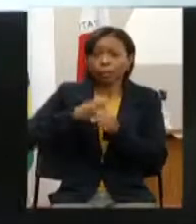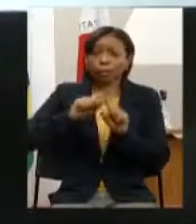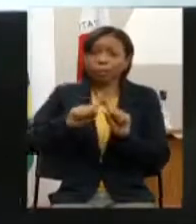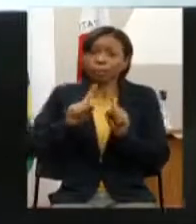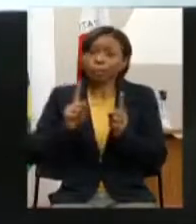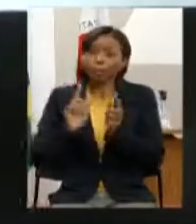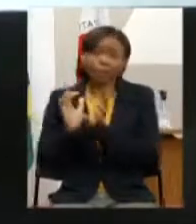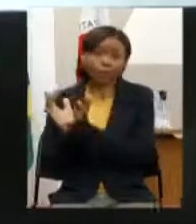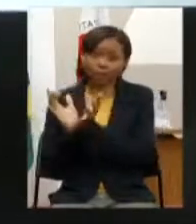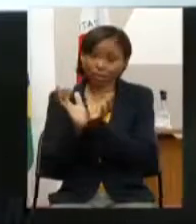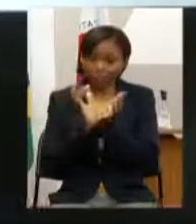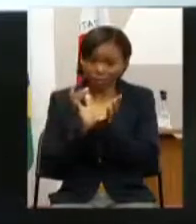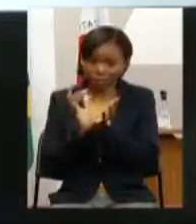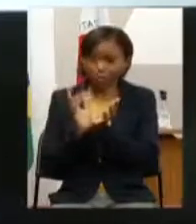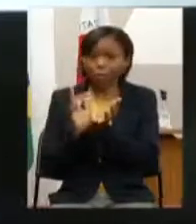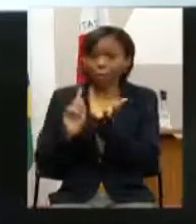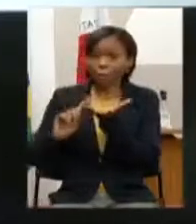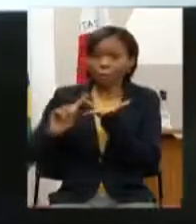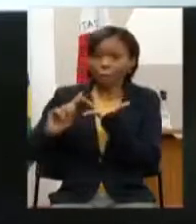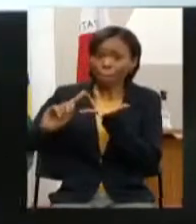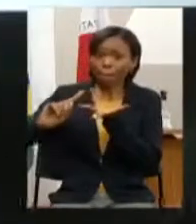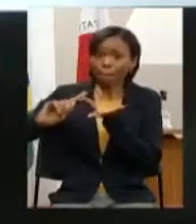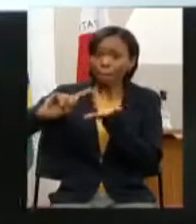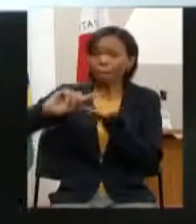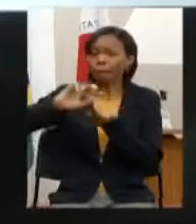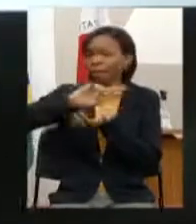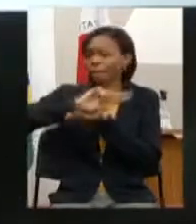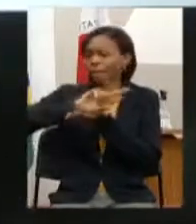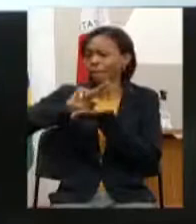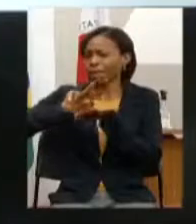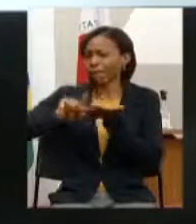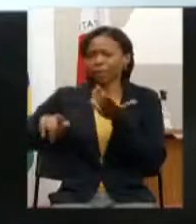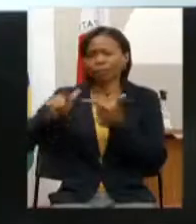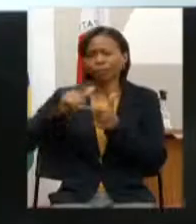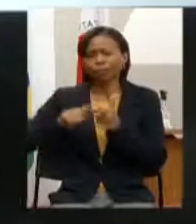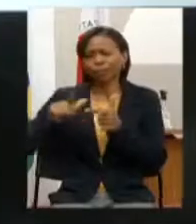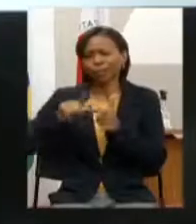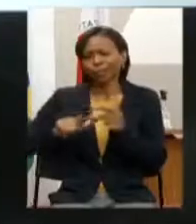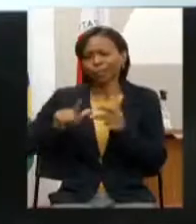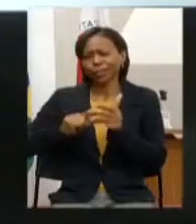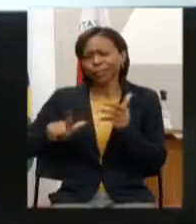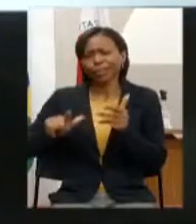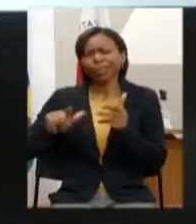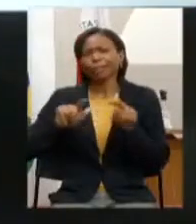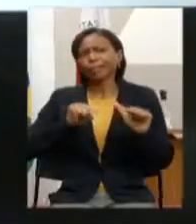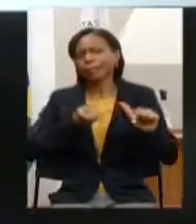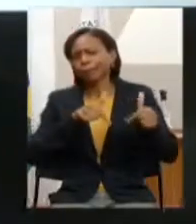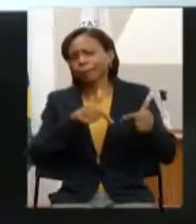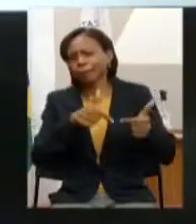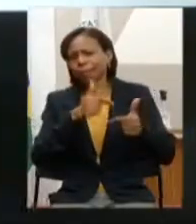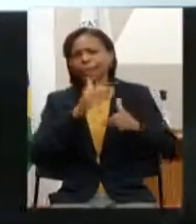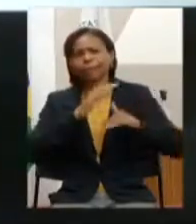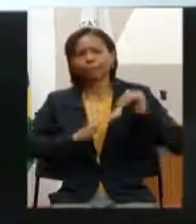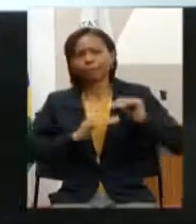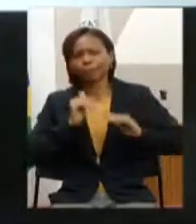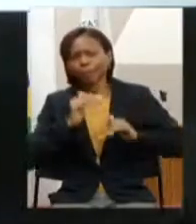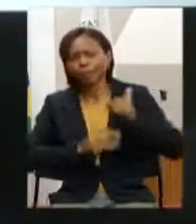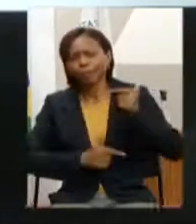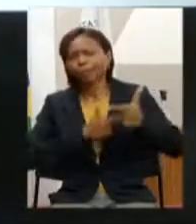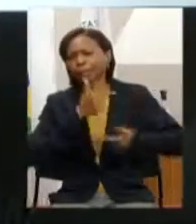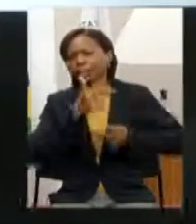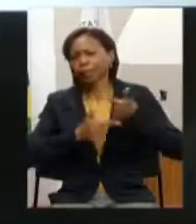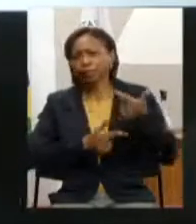colocaram para a gente exatamente esse problema de priorização da força de trabalho da mão de obra nos